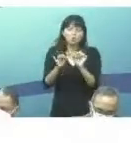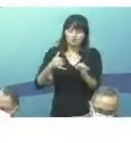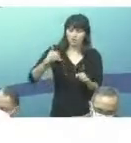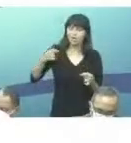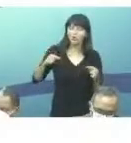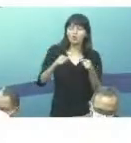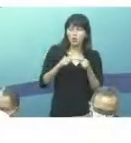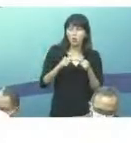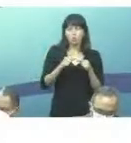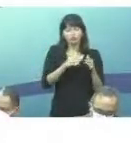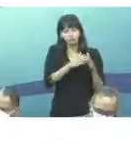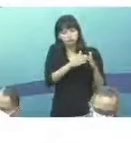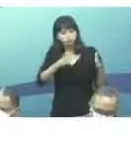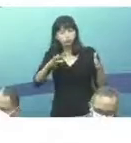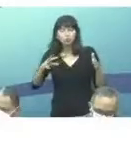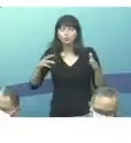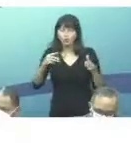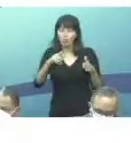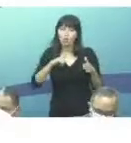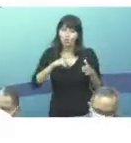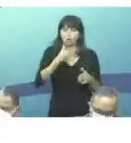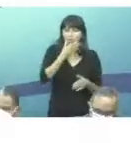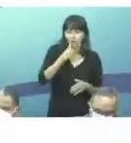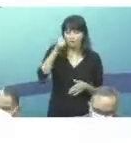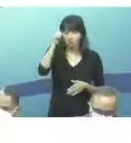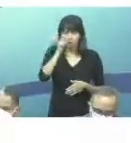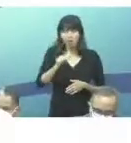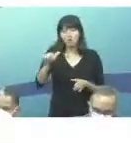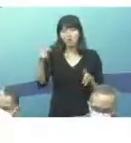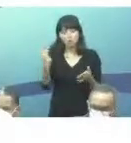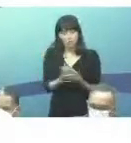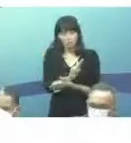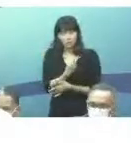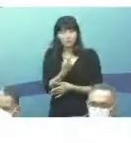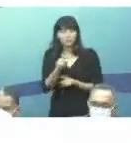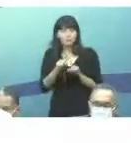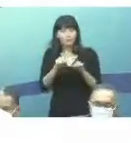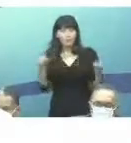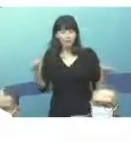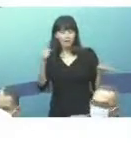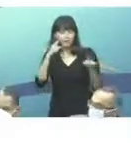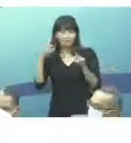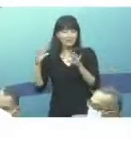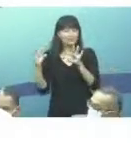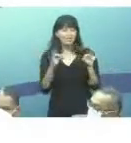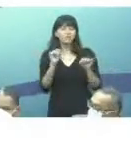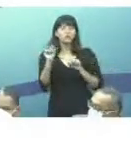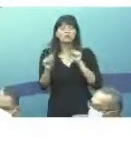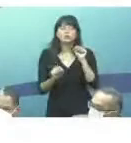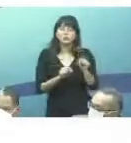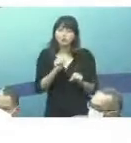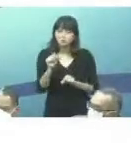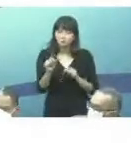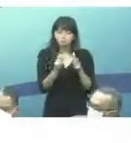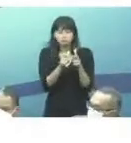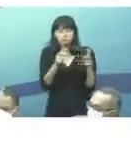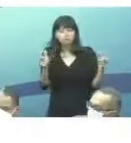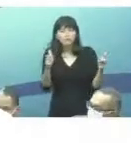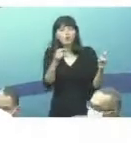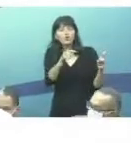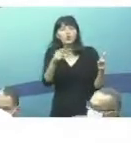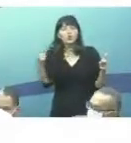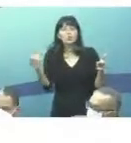todos os intervalos etários, tanto no sexo masculino quanto no sexo feminino. Mas chama a atenção que a maior parte